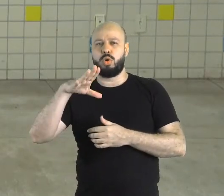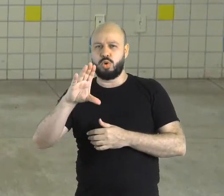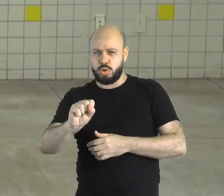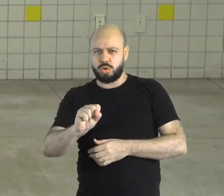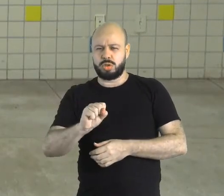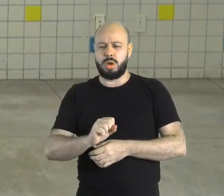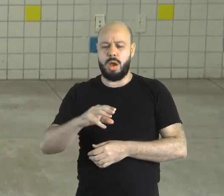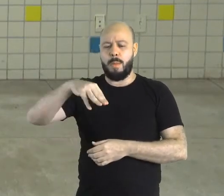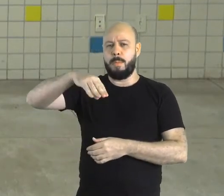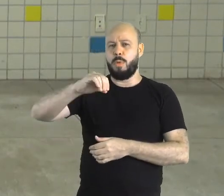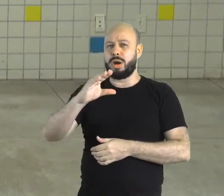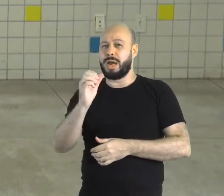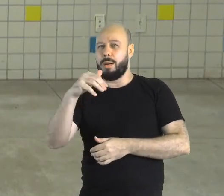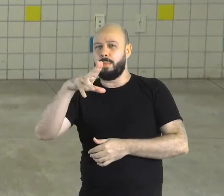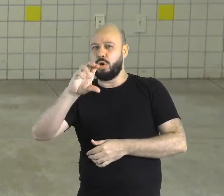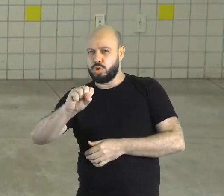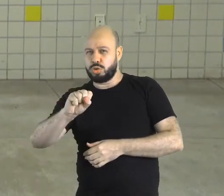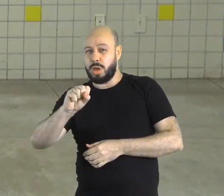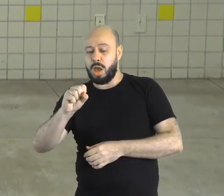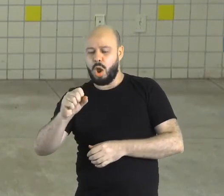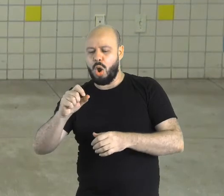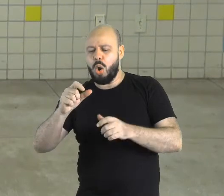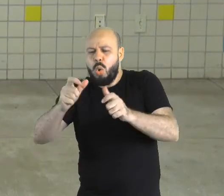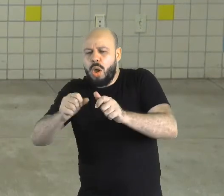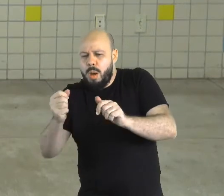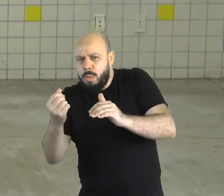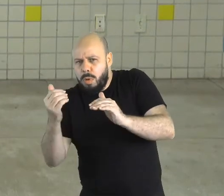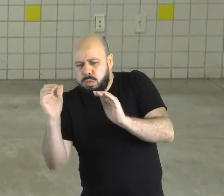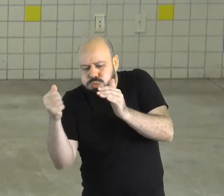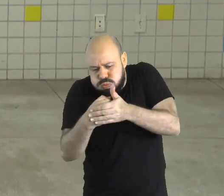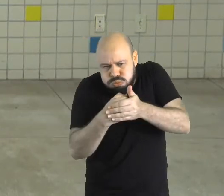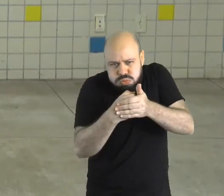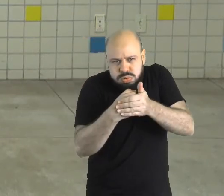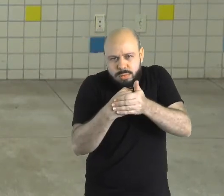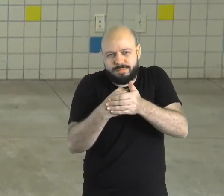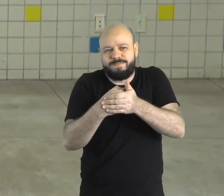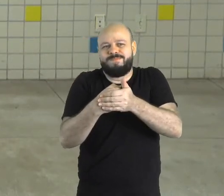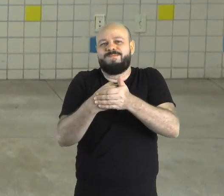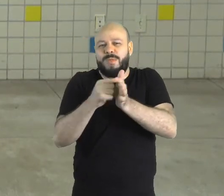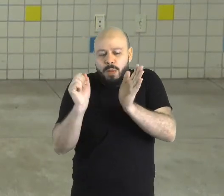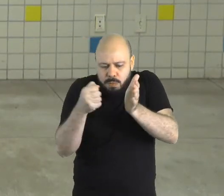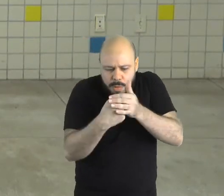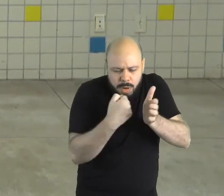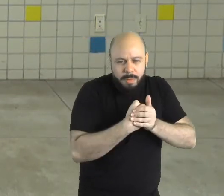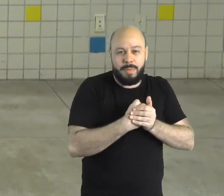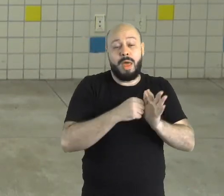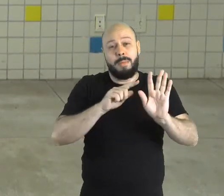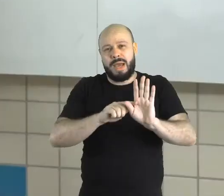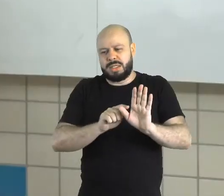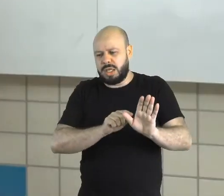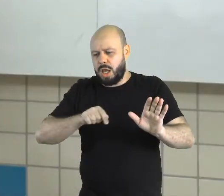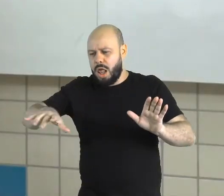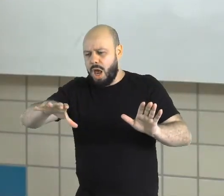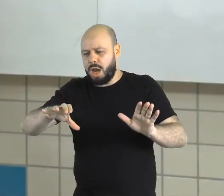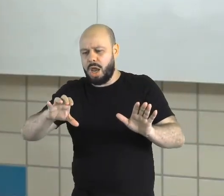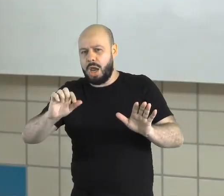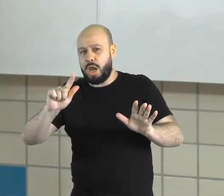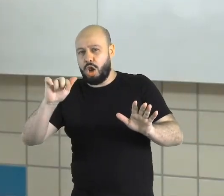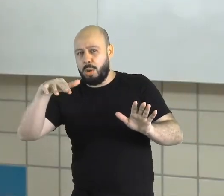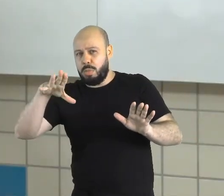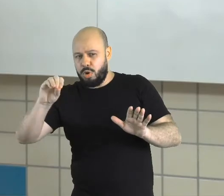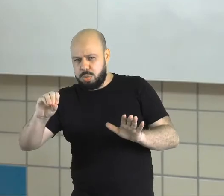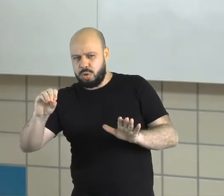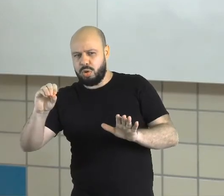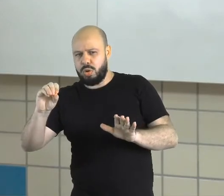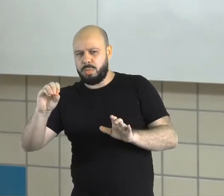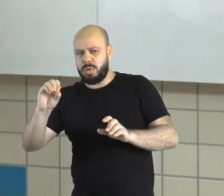Os mocambos eram os esconderijos, tá? Locais onde eles se escondiam e tal. Já o quilombo, ele já tem uma característica de